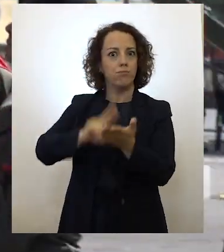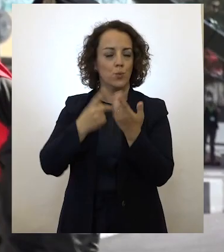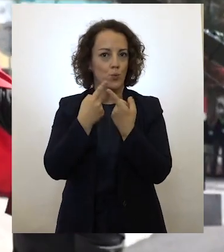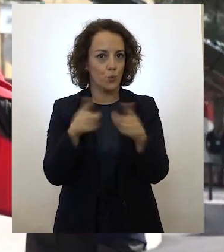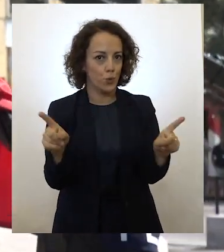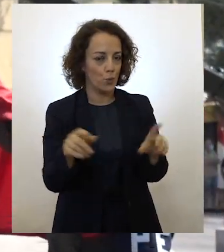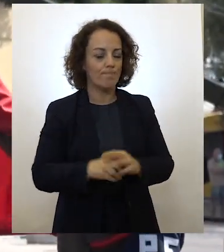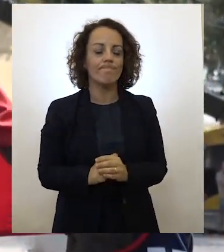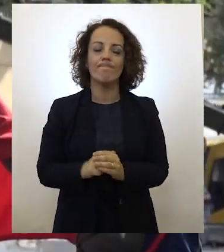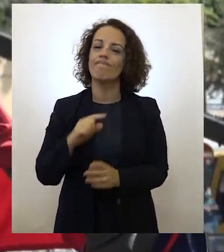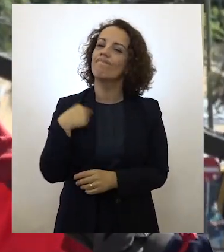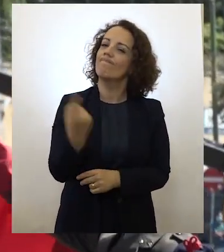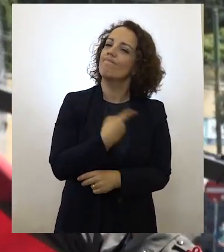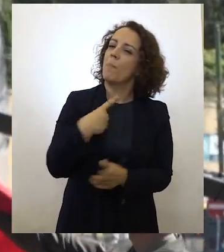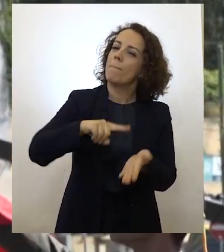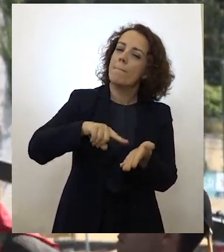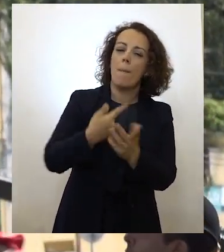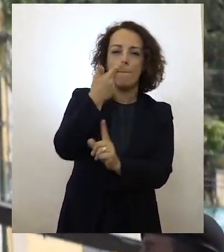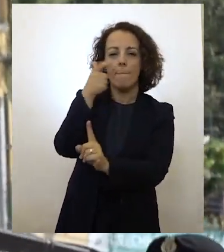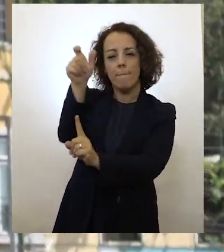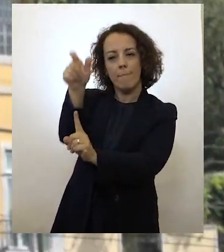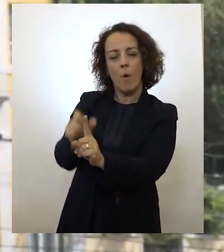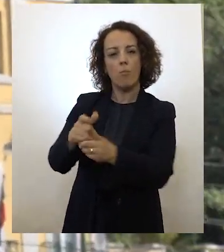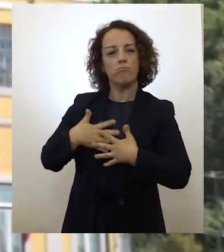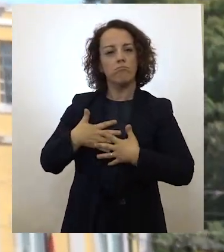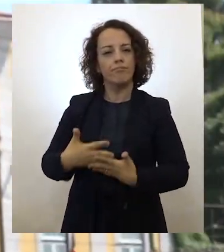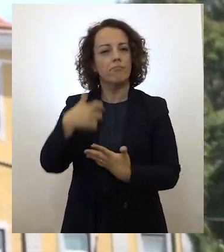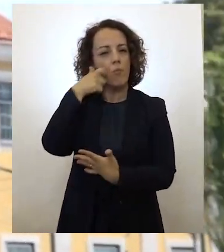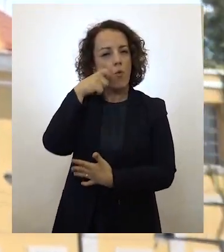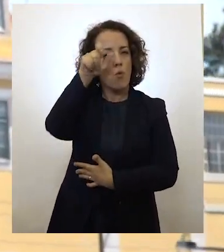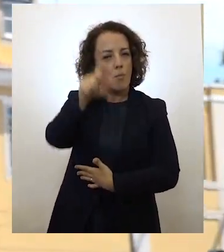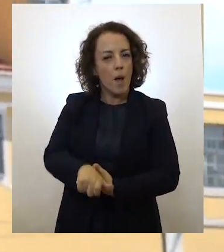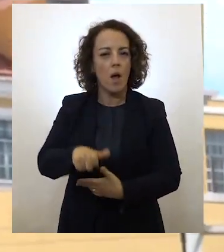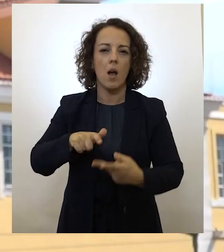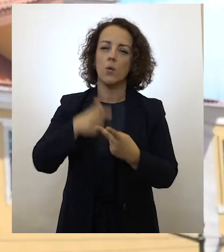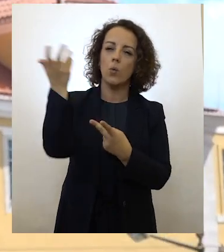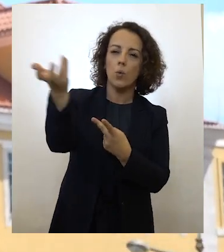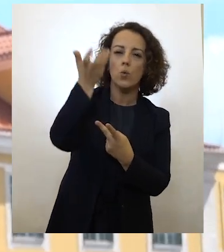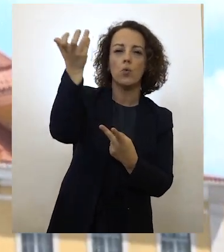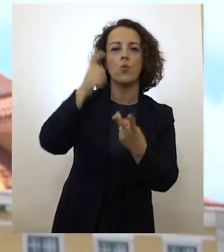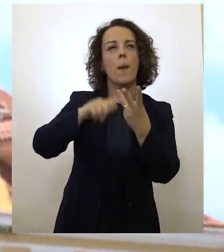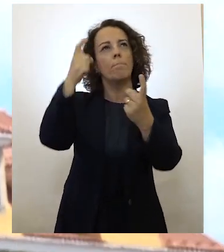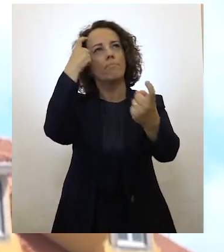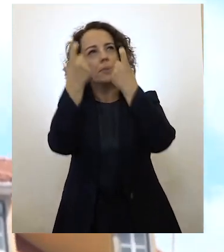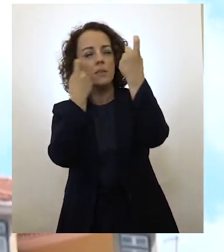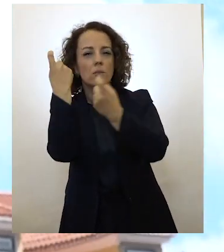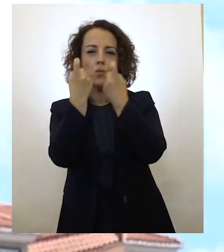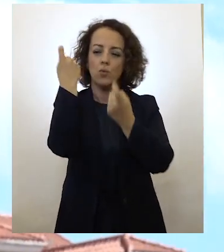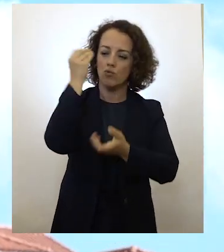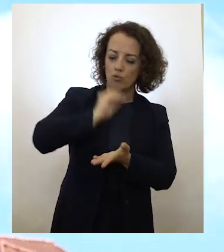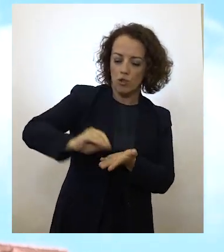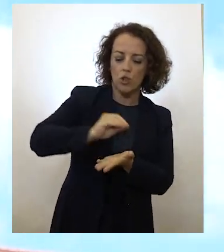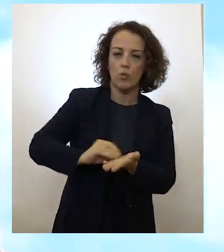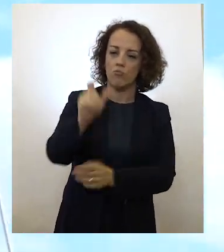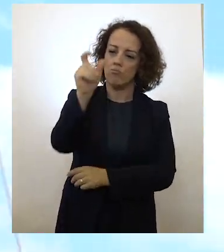precisávamos de um homem do humanismo e, portanto, a cultura, de um pensador, de um escritor,